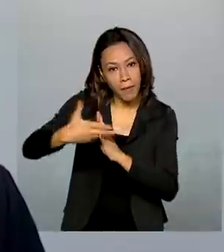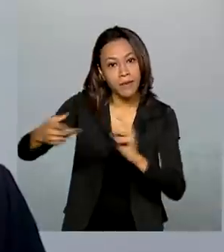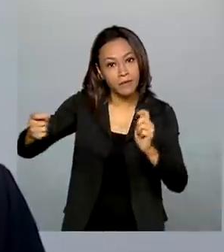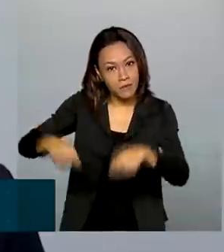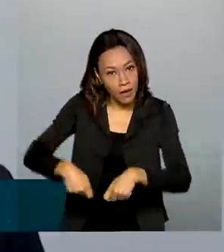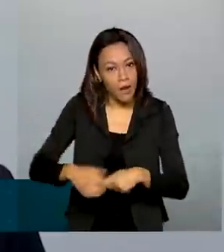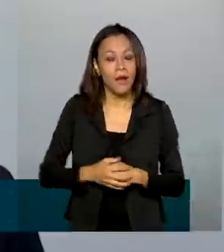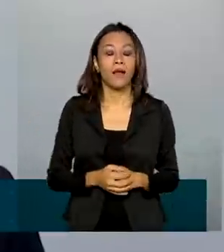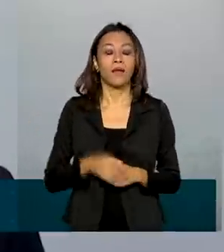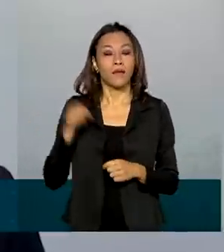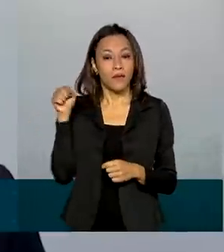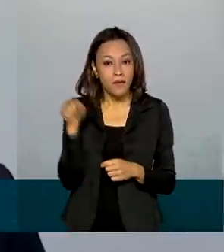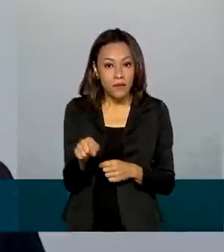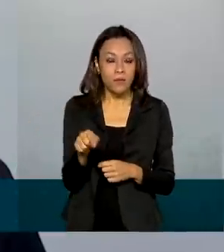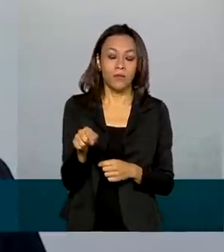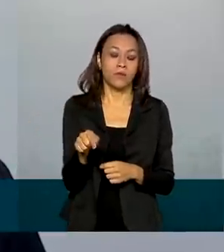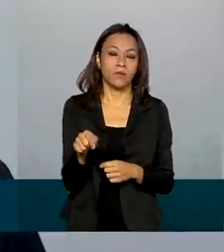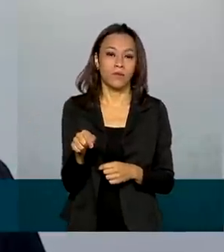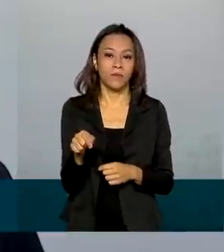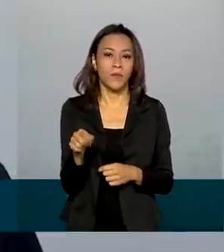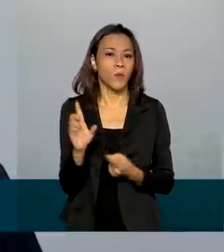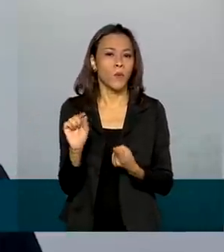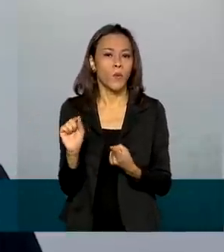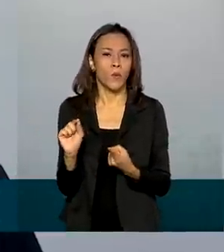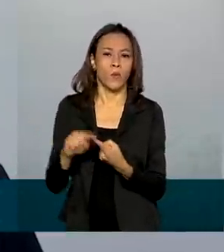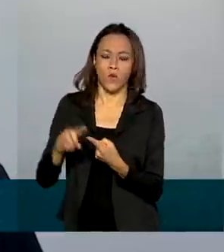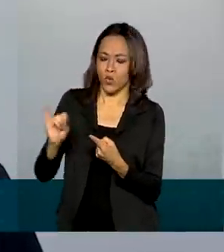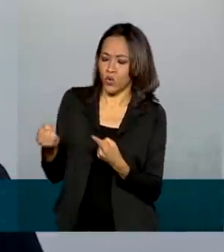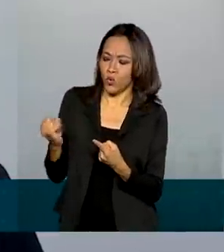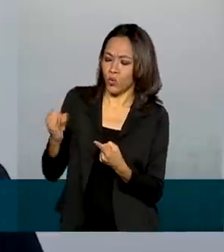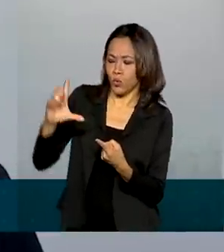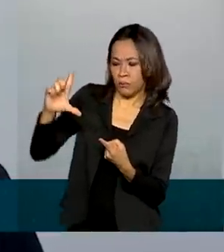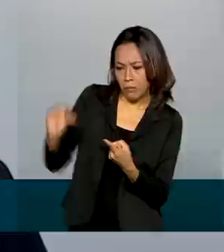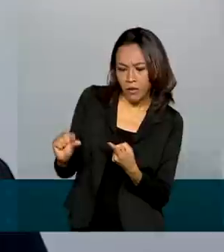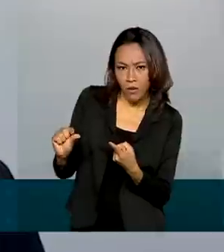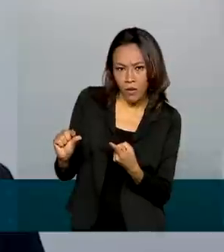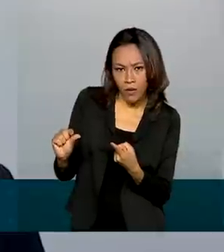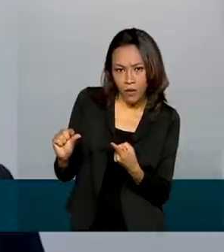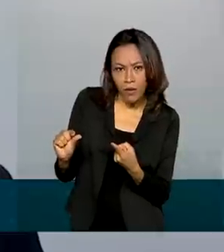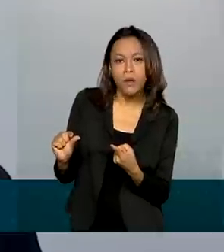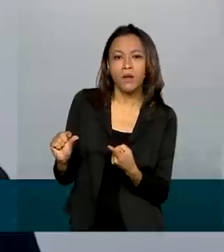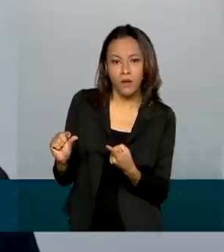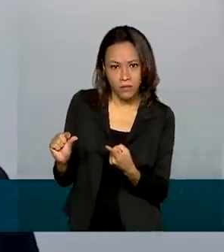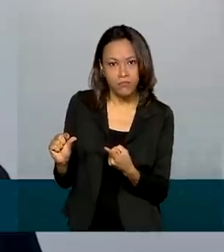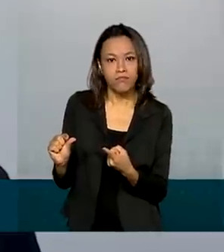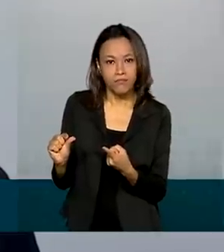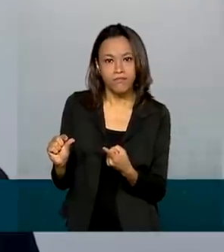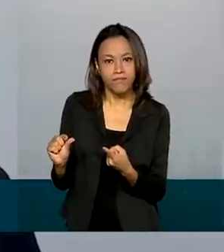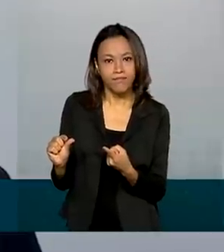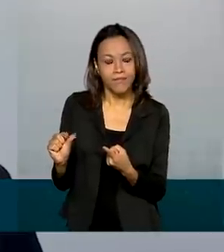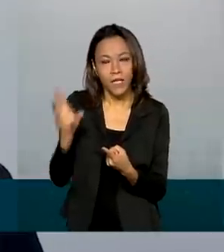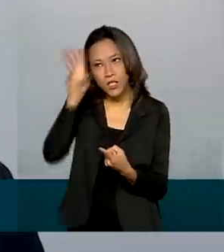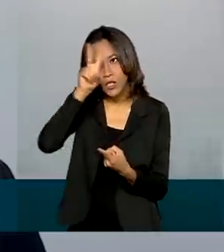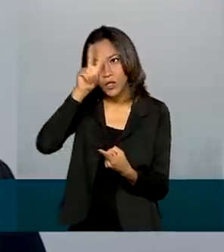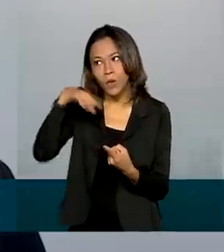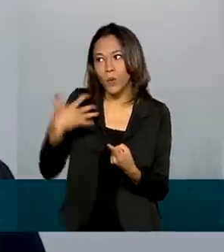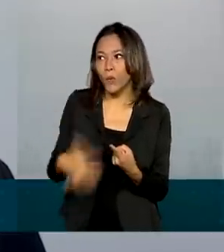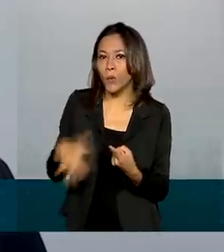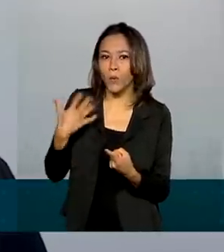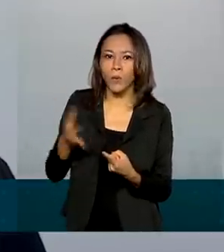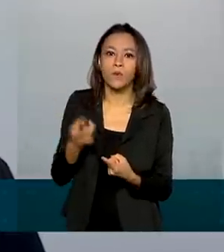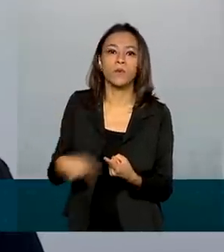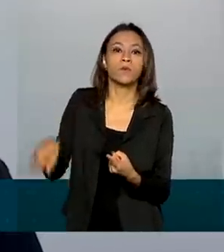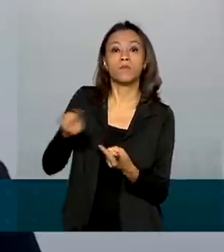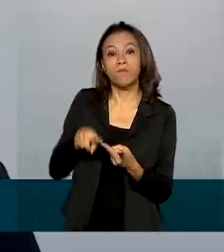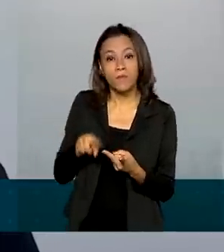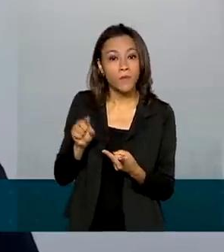seja, essa conjunção de uma taxa de juros baixa, a menor da história, e